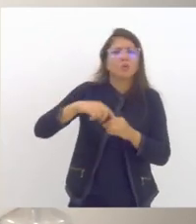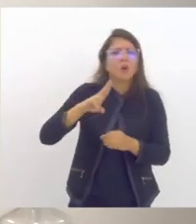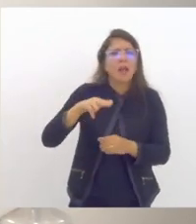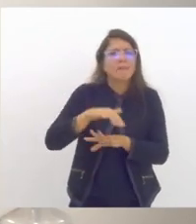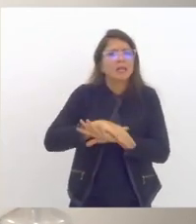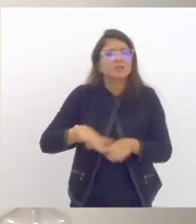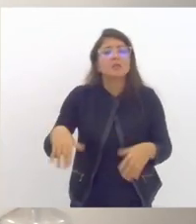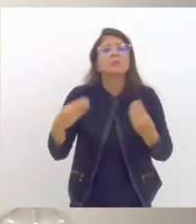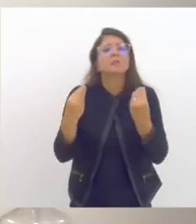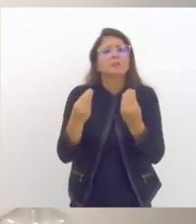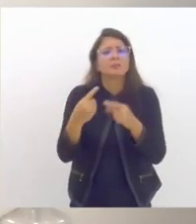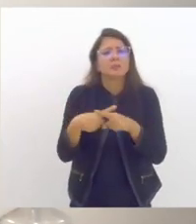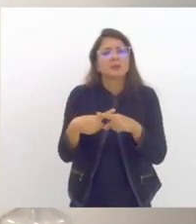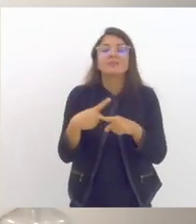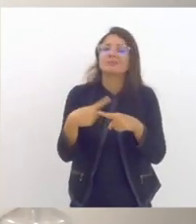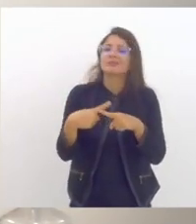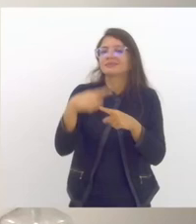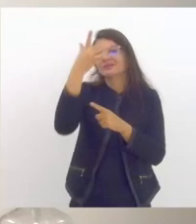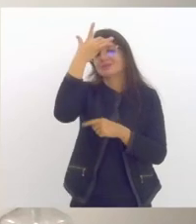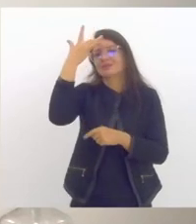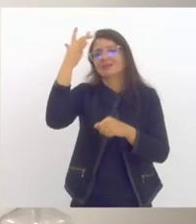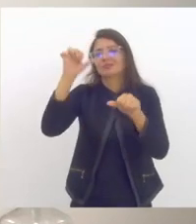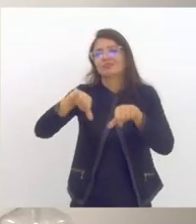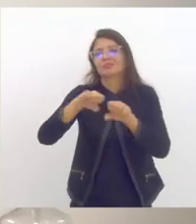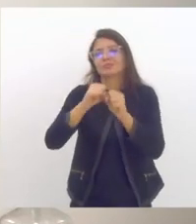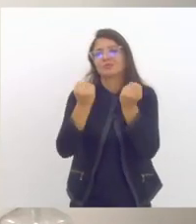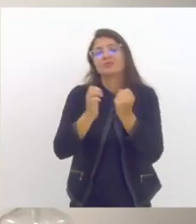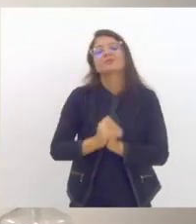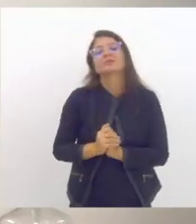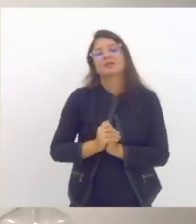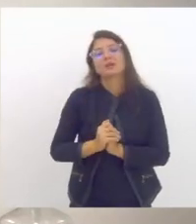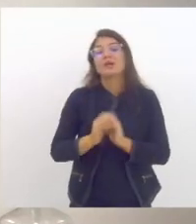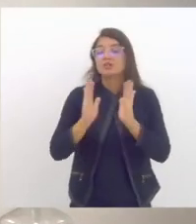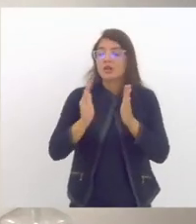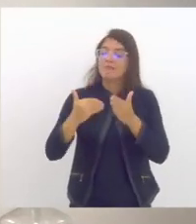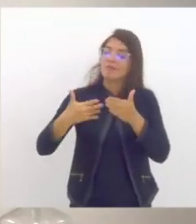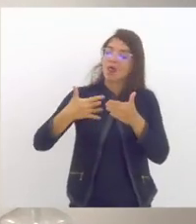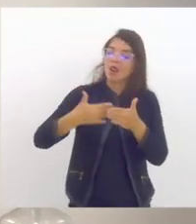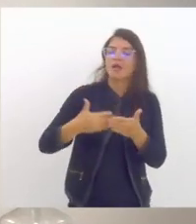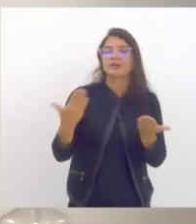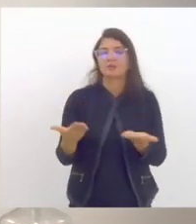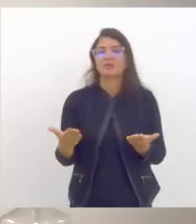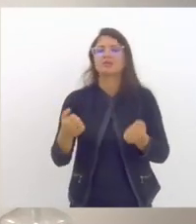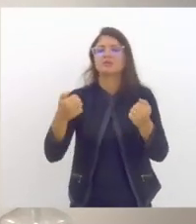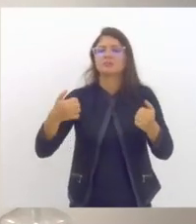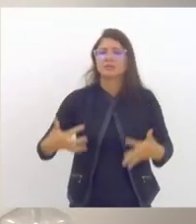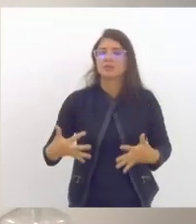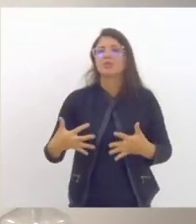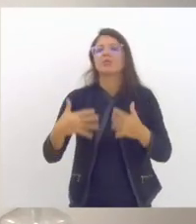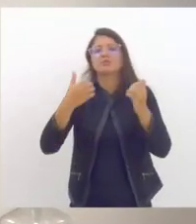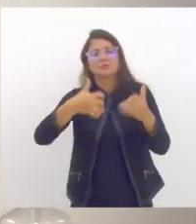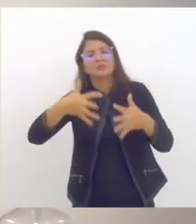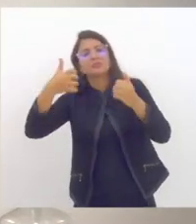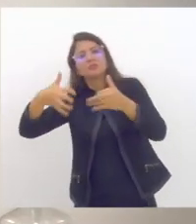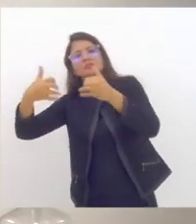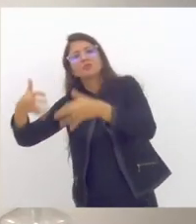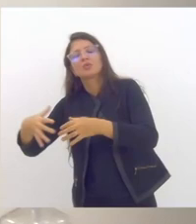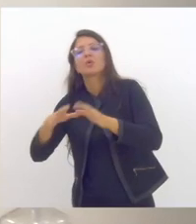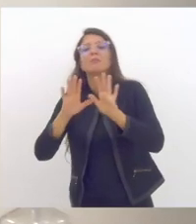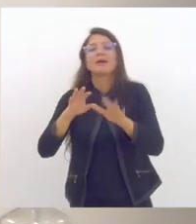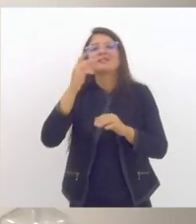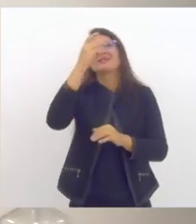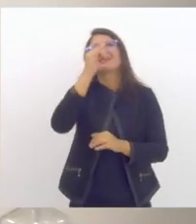esses problemas de natureza social que a gente debateu aqui ao longo da nossa audiência mas isso não pode ser uma consequência simples da presença do